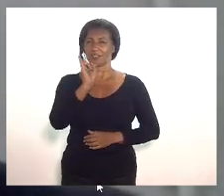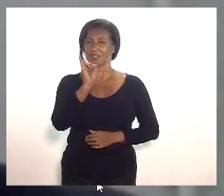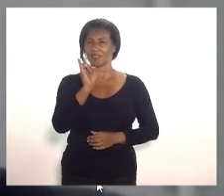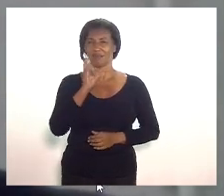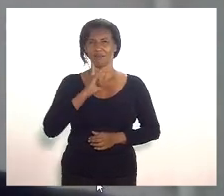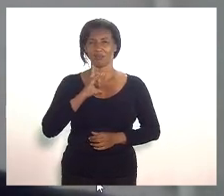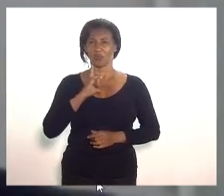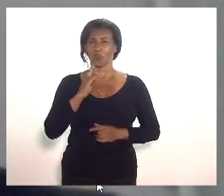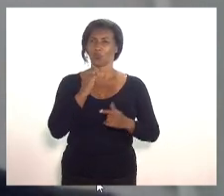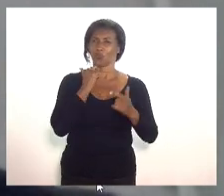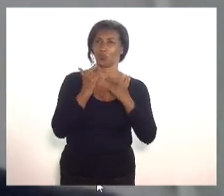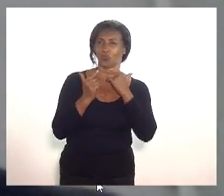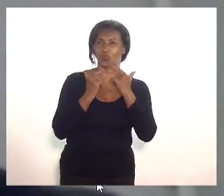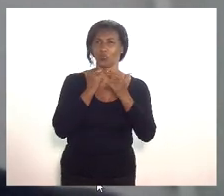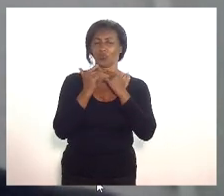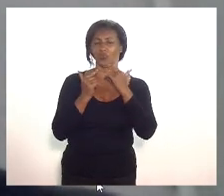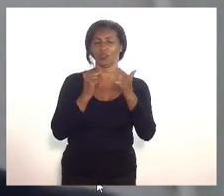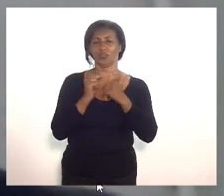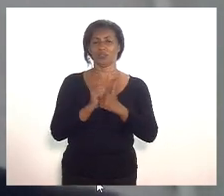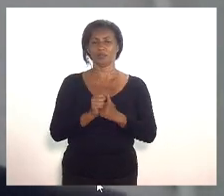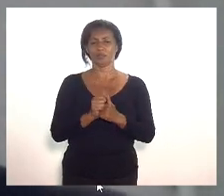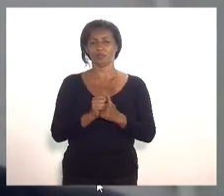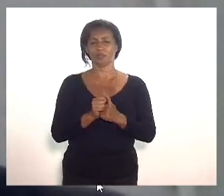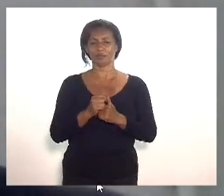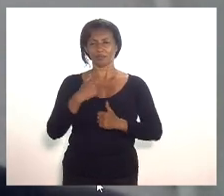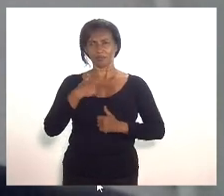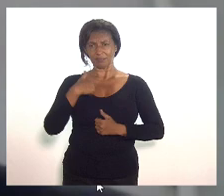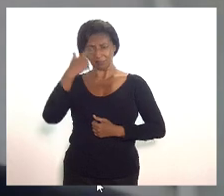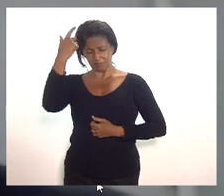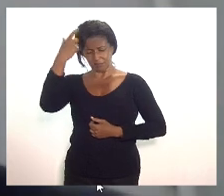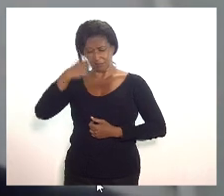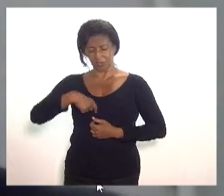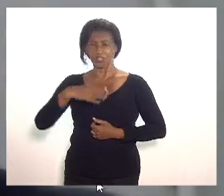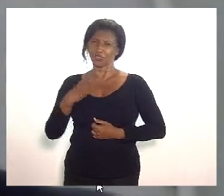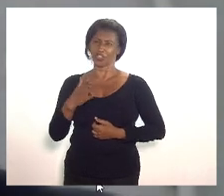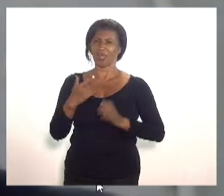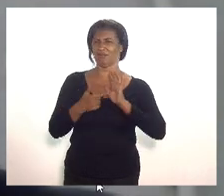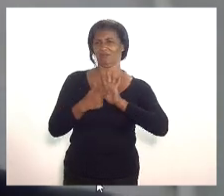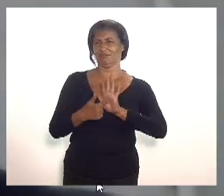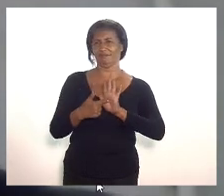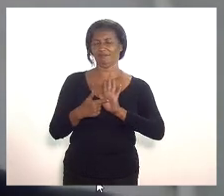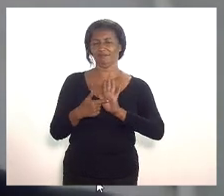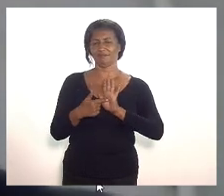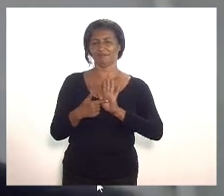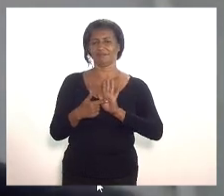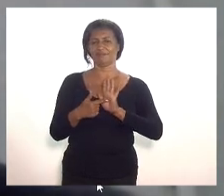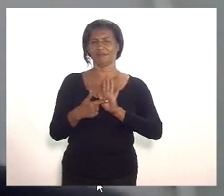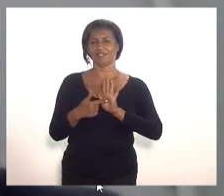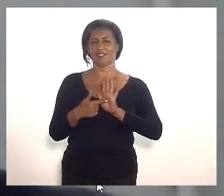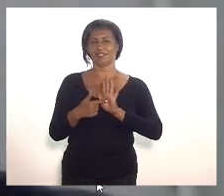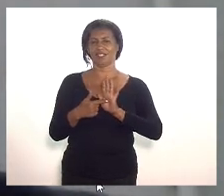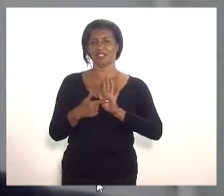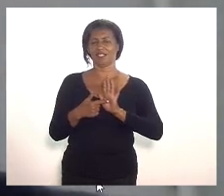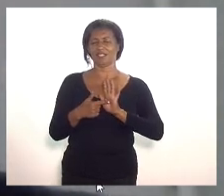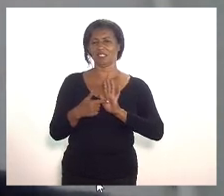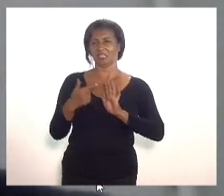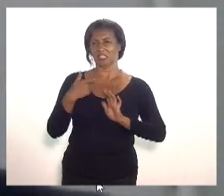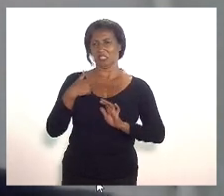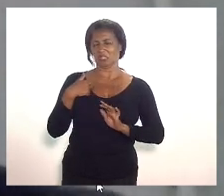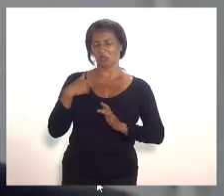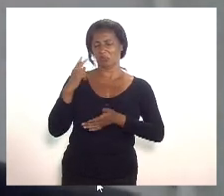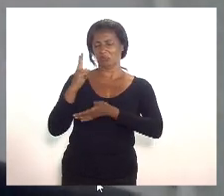dúvida que o meu comportamento já comprova isso não sou negacionista